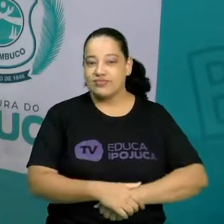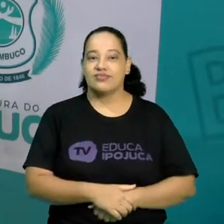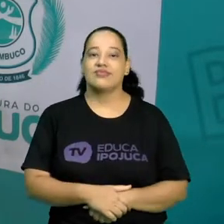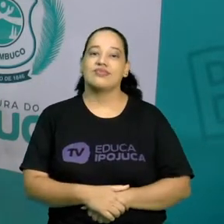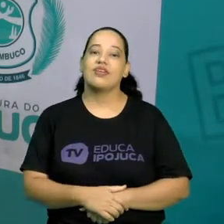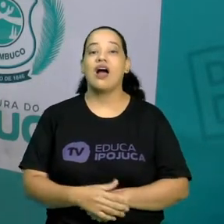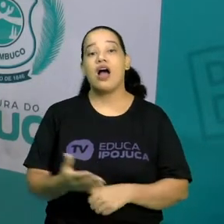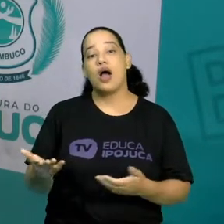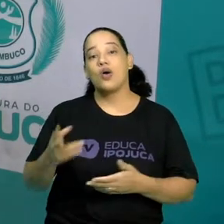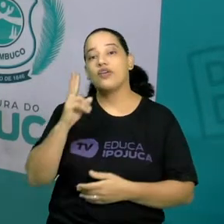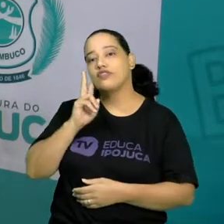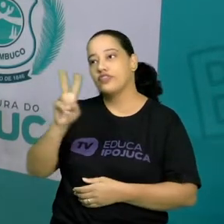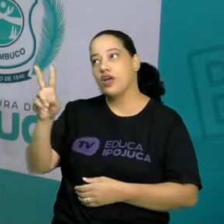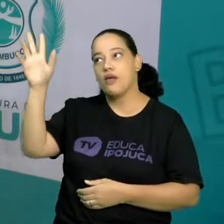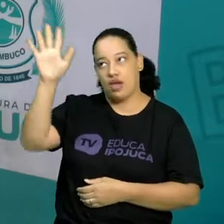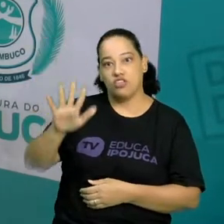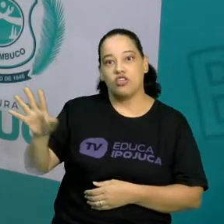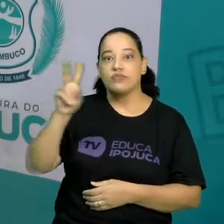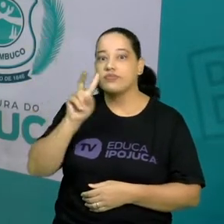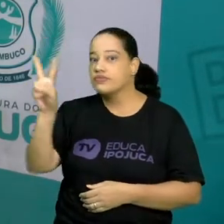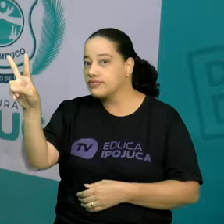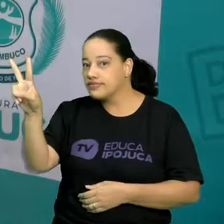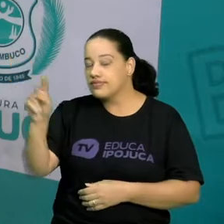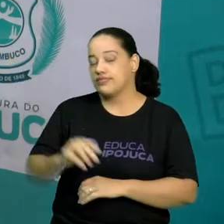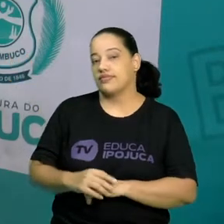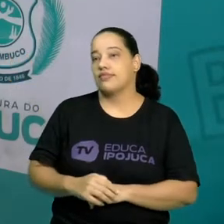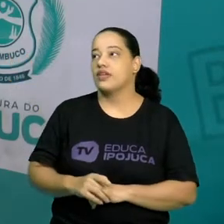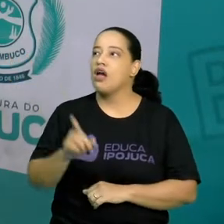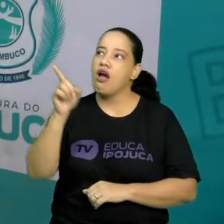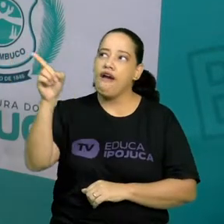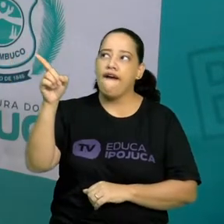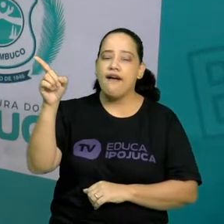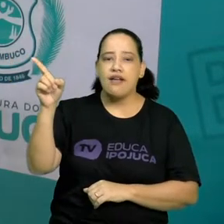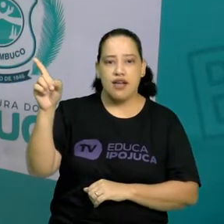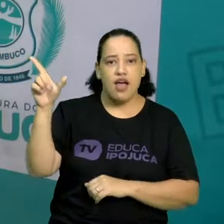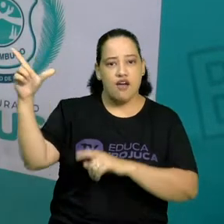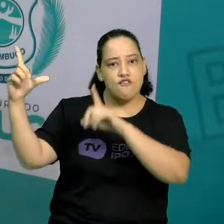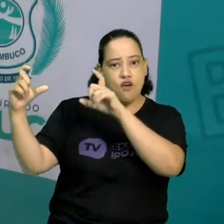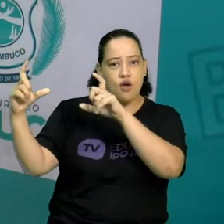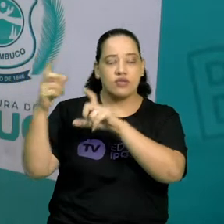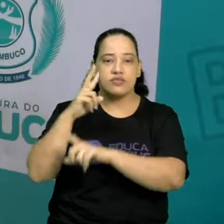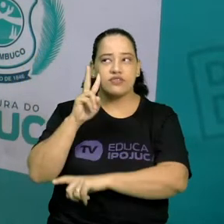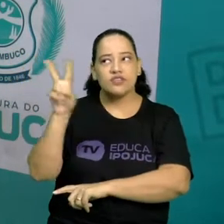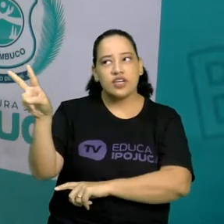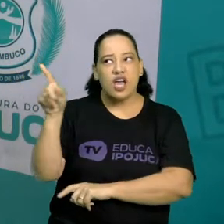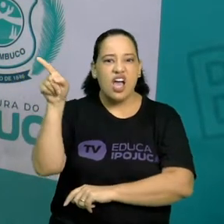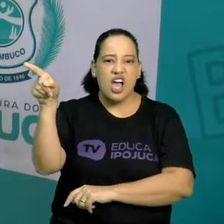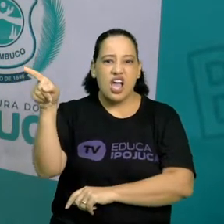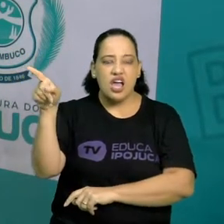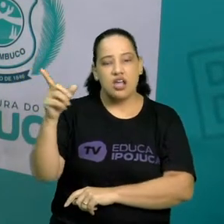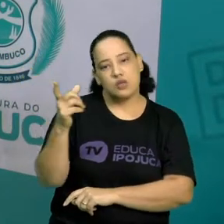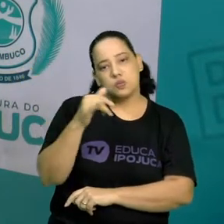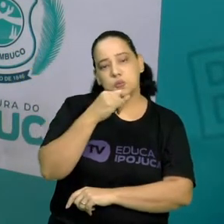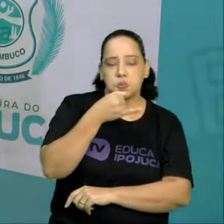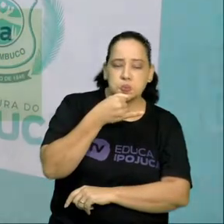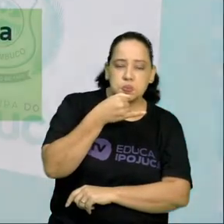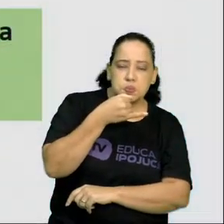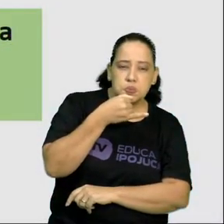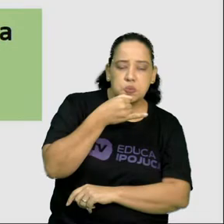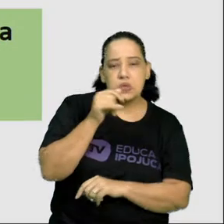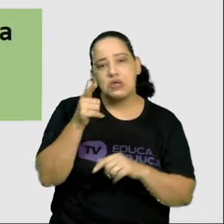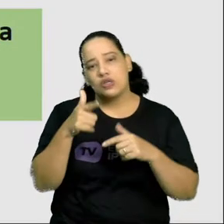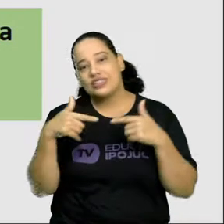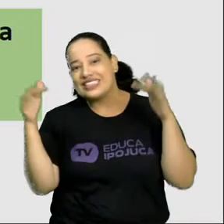agora observe esta imagem aqui. Essas crianças da fotografia, elas estão tristes ou elas estão felizes?